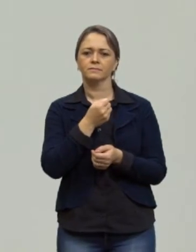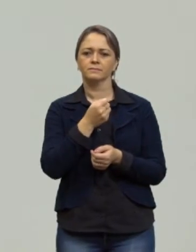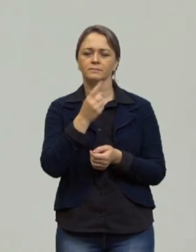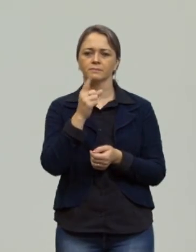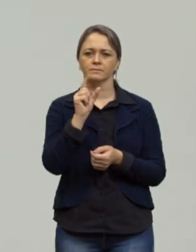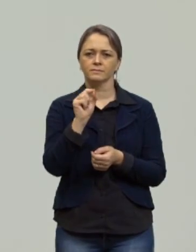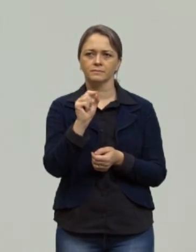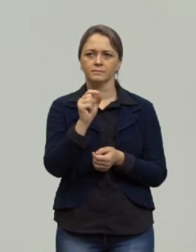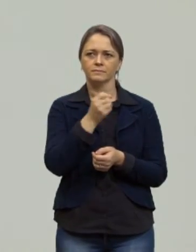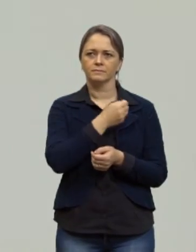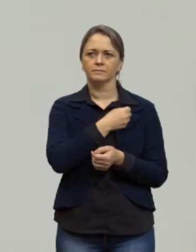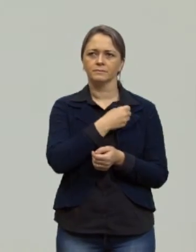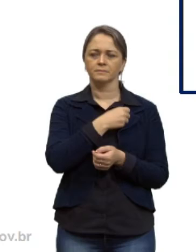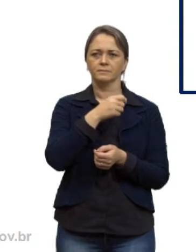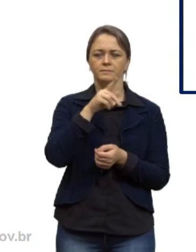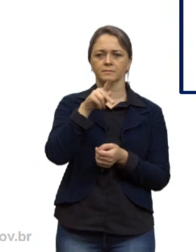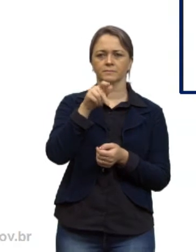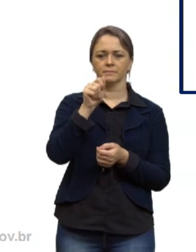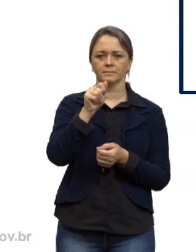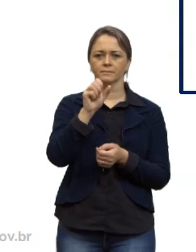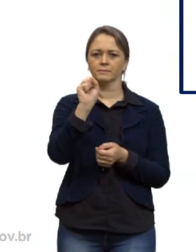oitenta e quatro